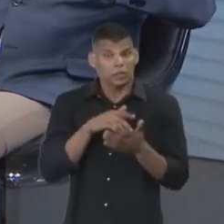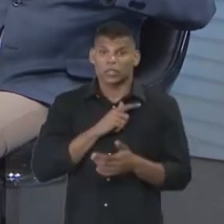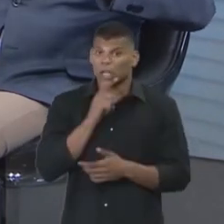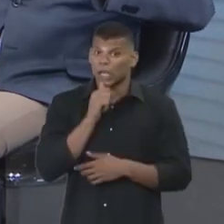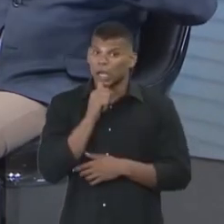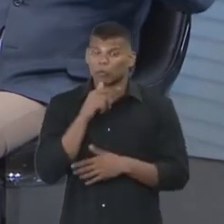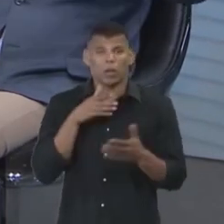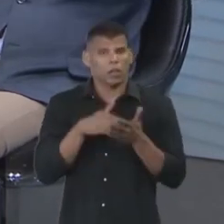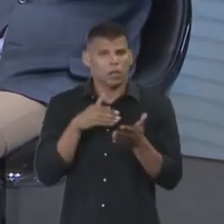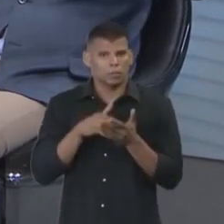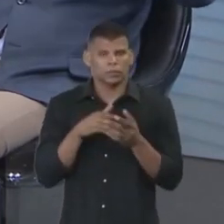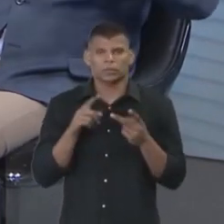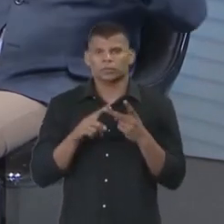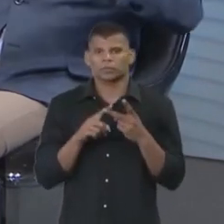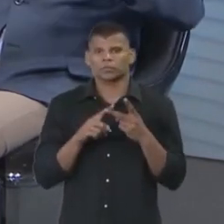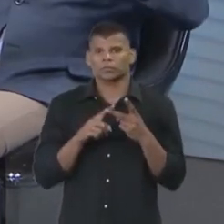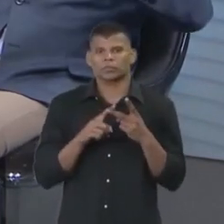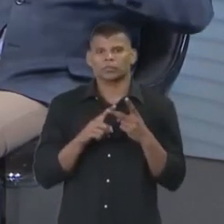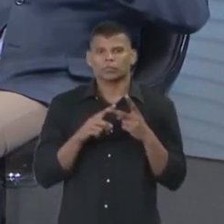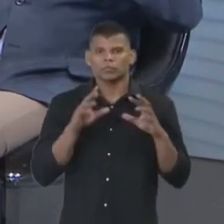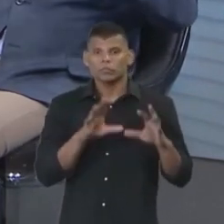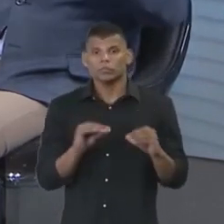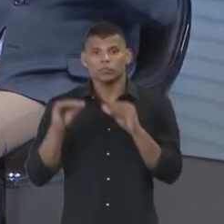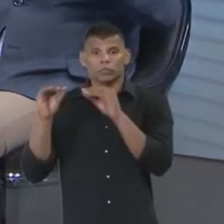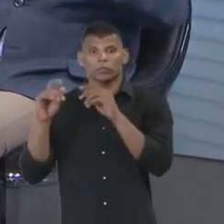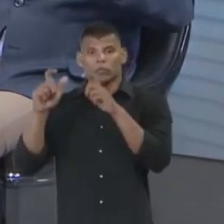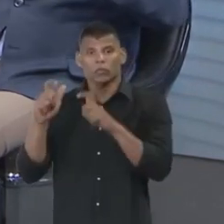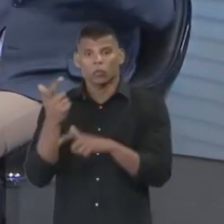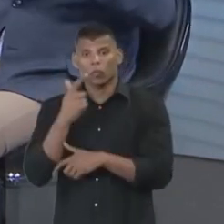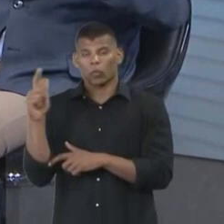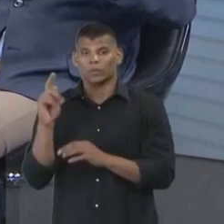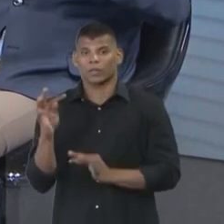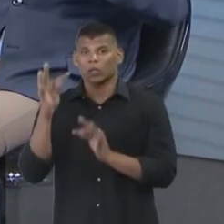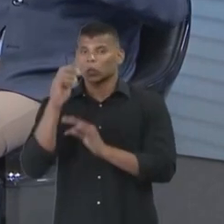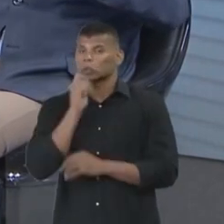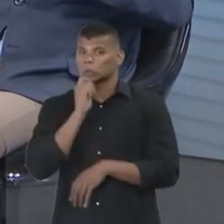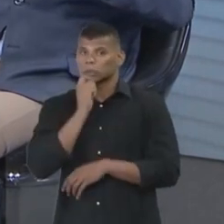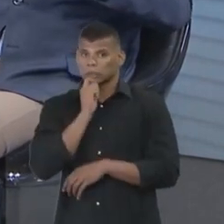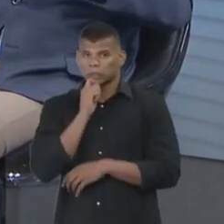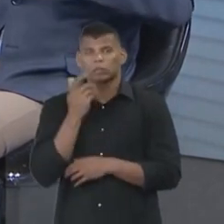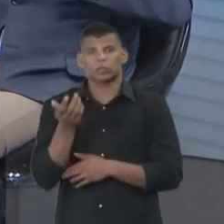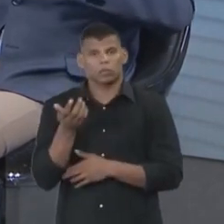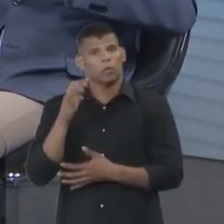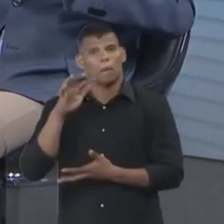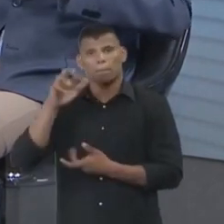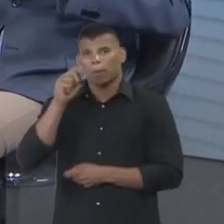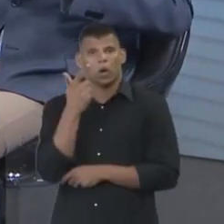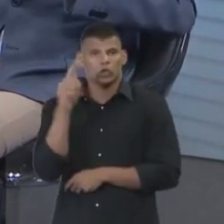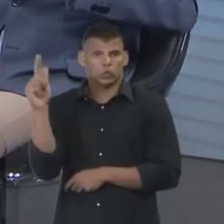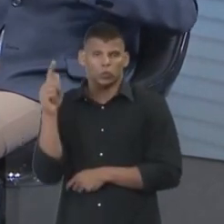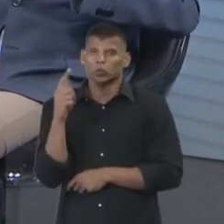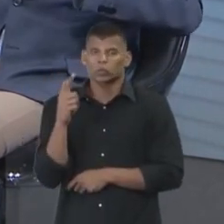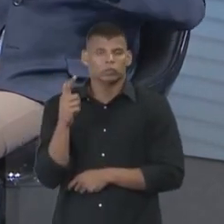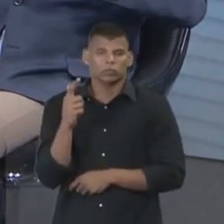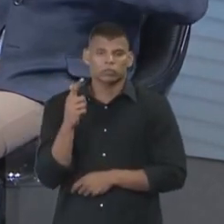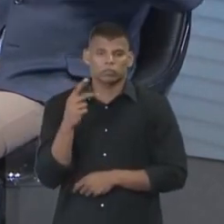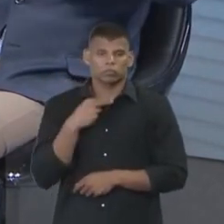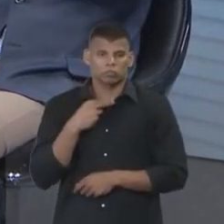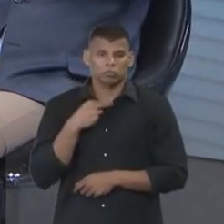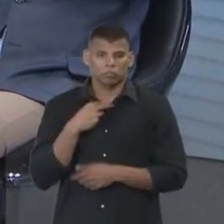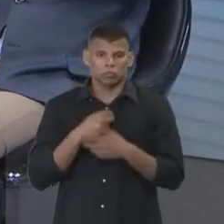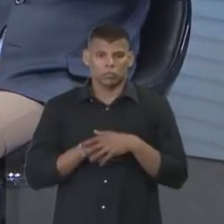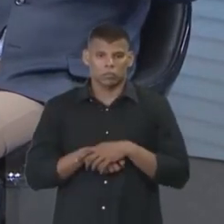e a gente não pode sair daqui para ir morar em outro local, nós não temos tecnologia para isso, não temos tecnologia nem para